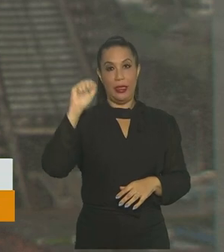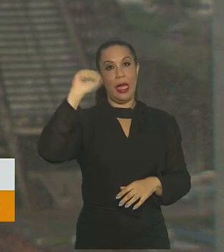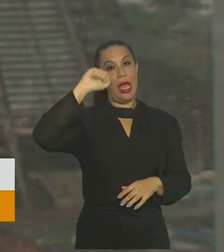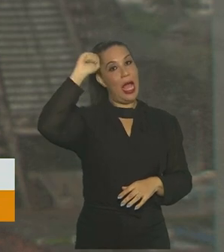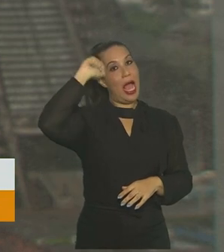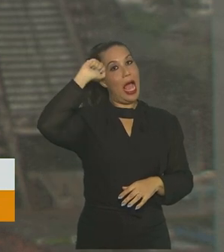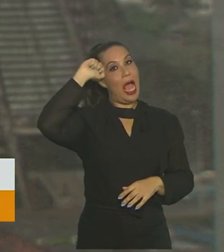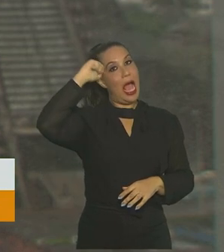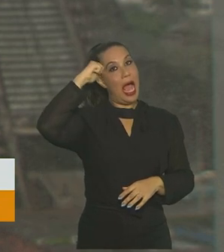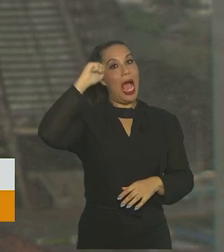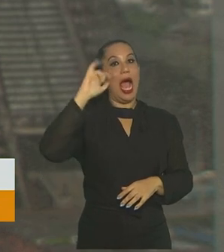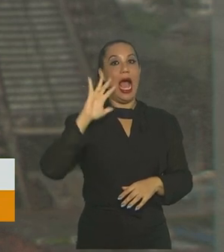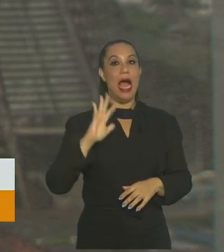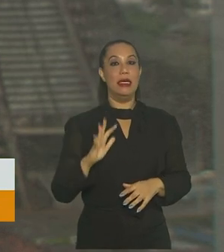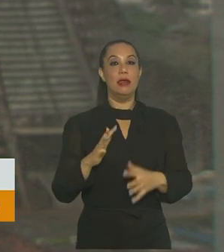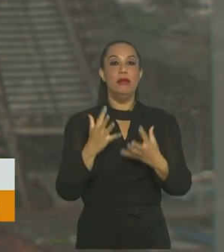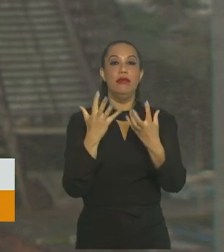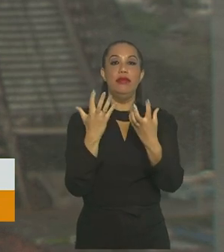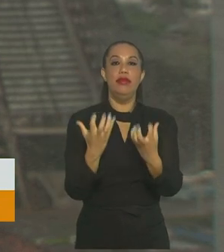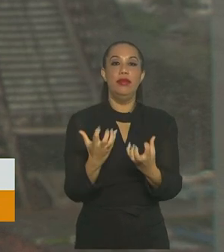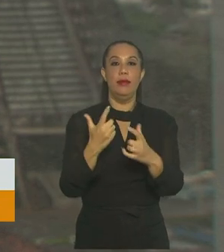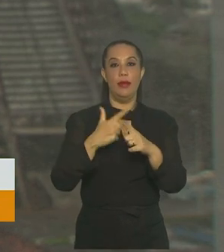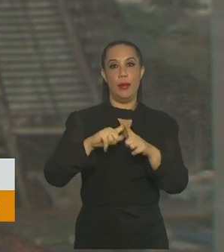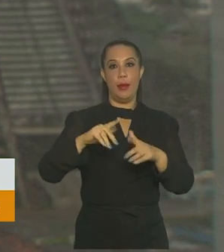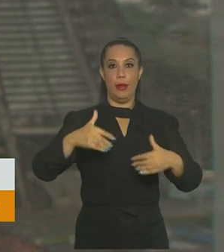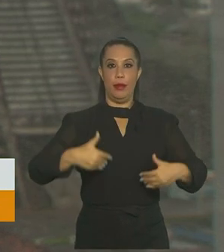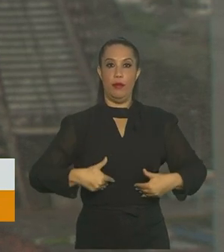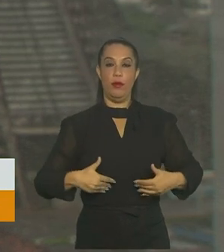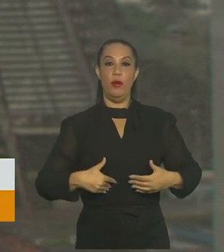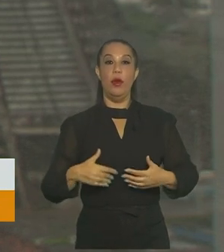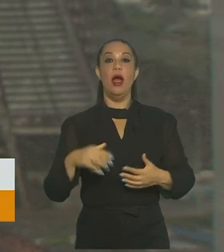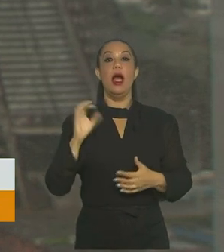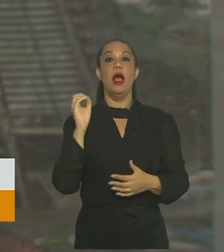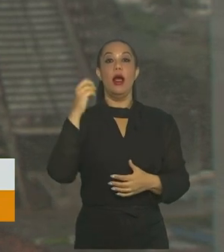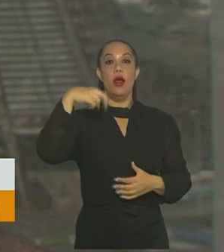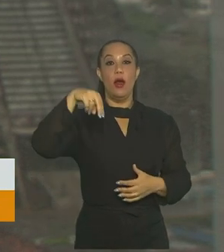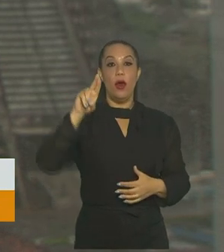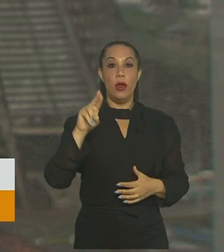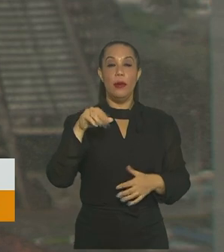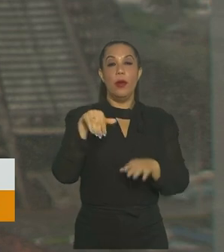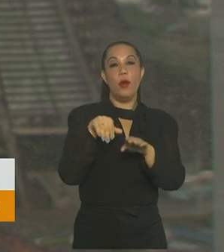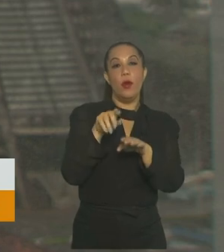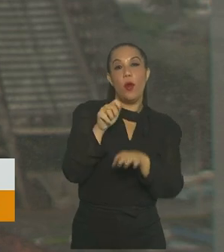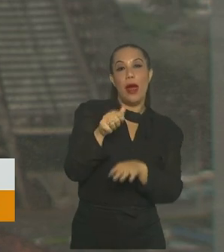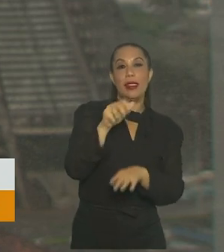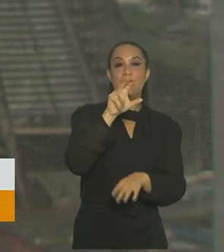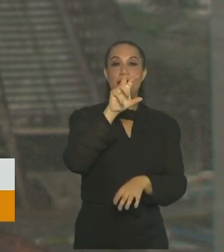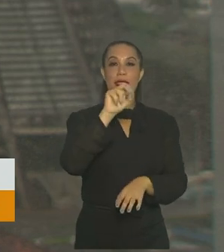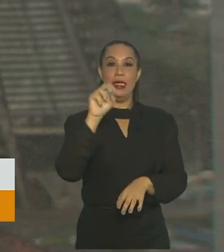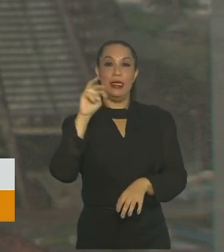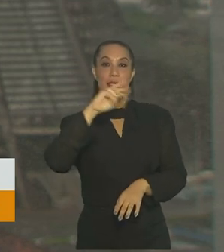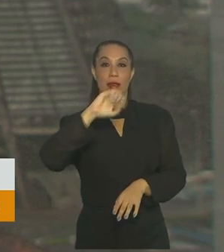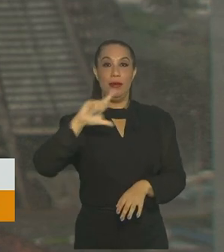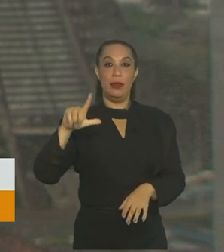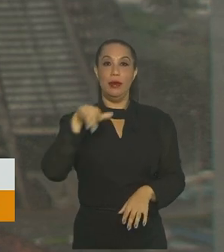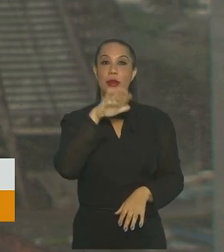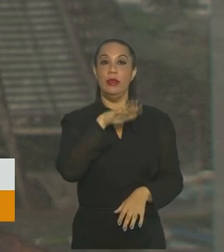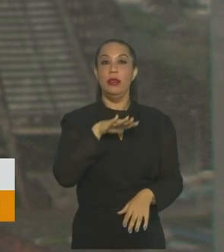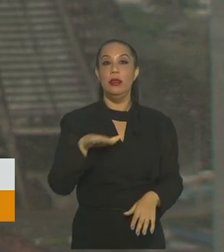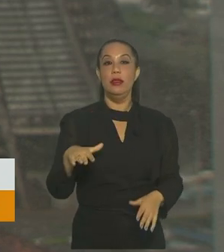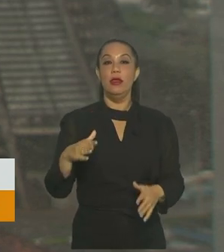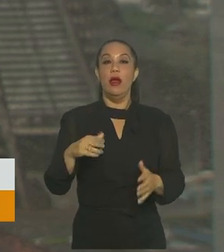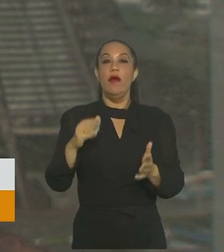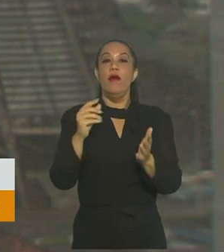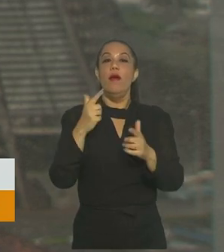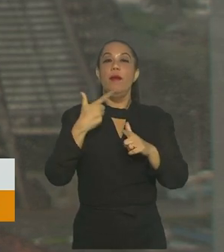a seca vem agravando ainda mais o problema da fome. Segundo as Nações Unidas, quase 500 mil crianças estão